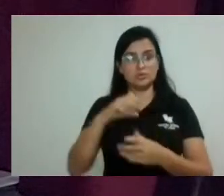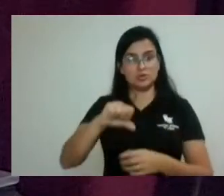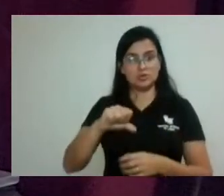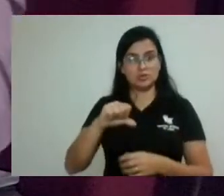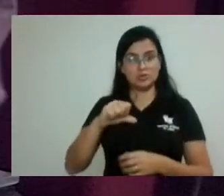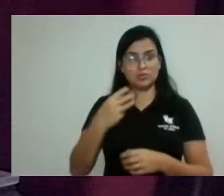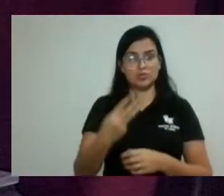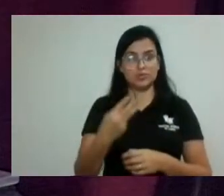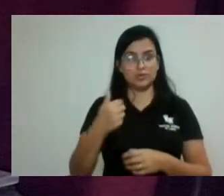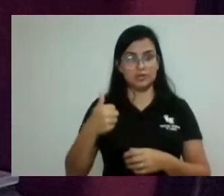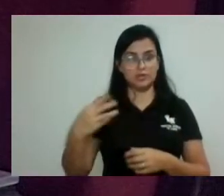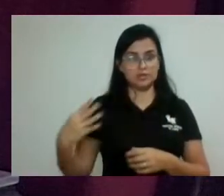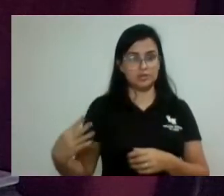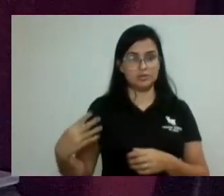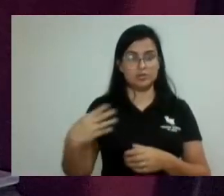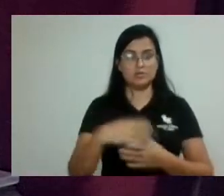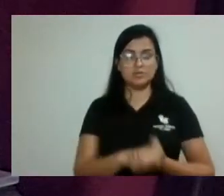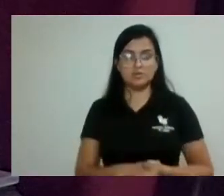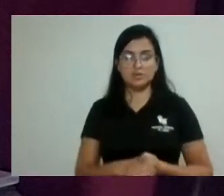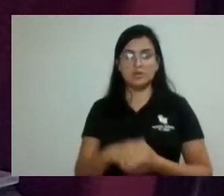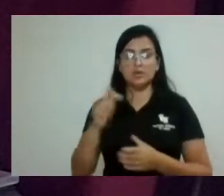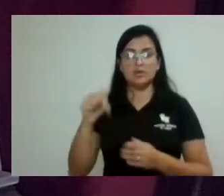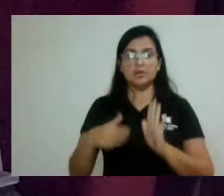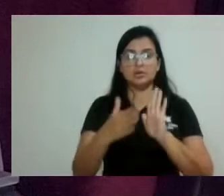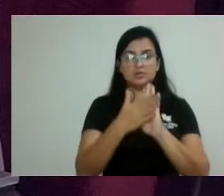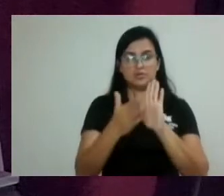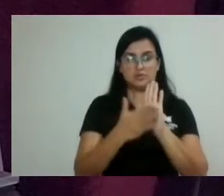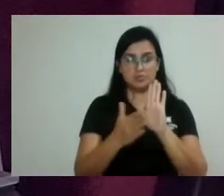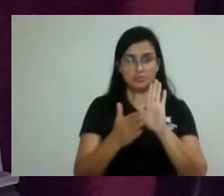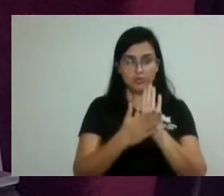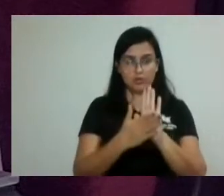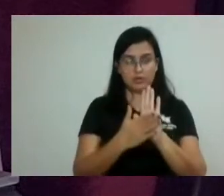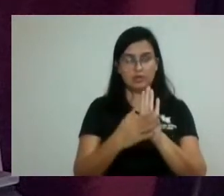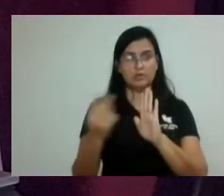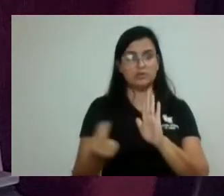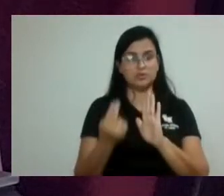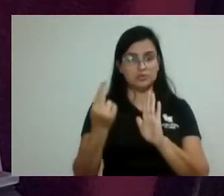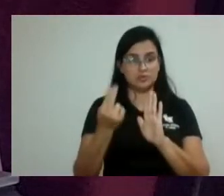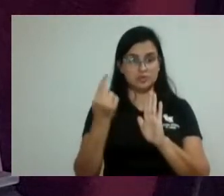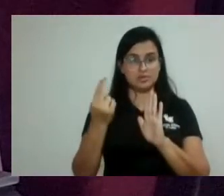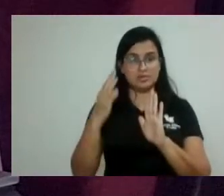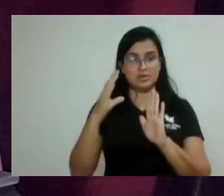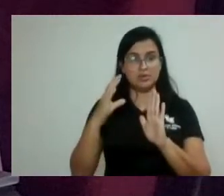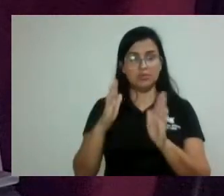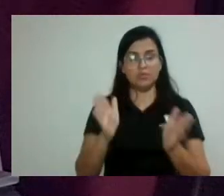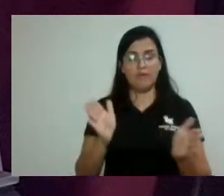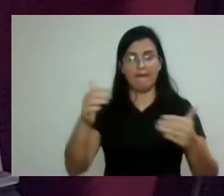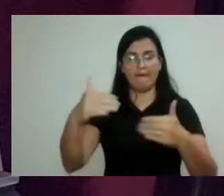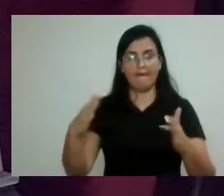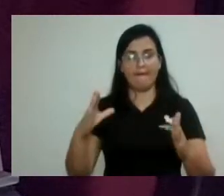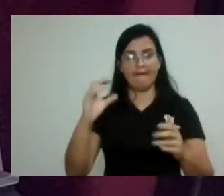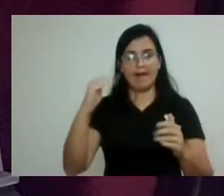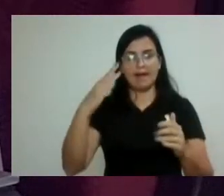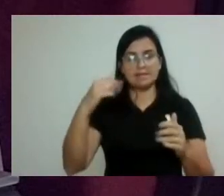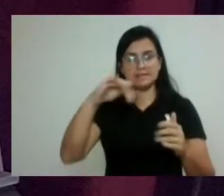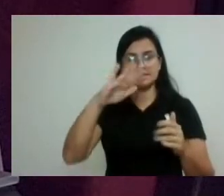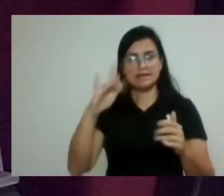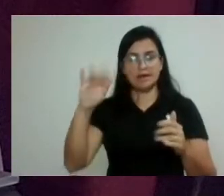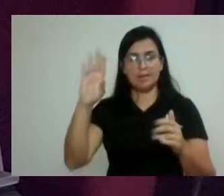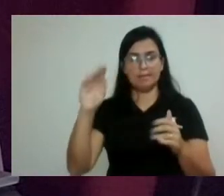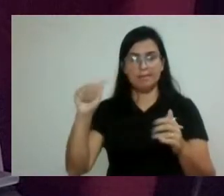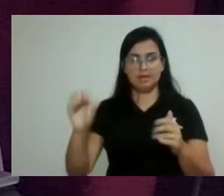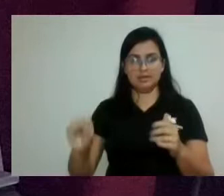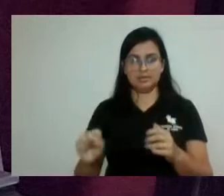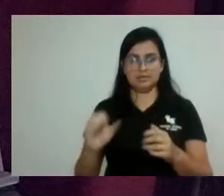2021, que dispõe sobre a instalação e utilização de caçambas estacionárias, o recolhimento e o transporte de resíduos da